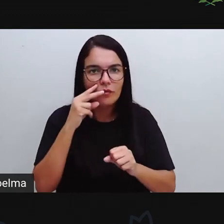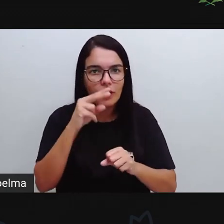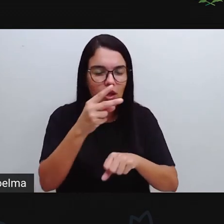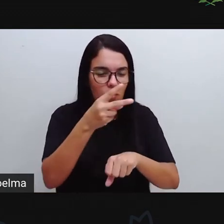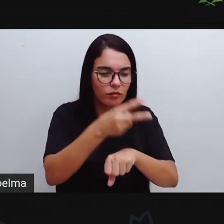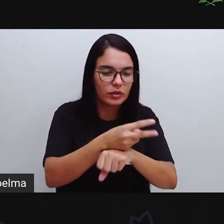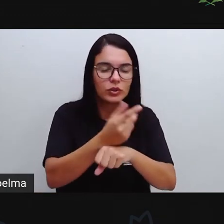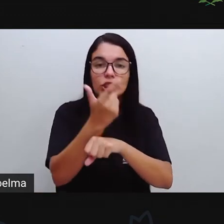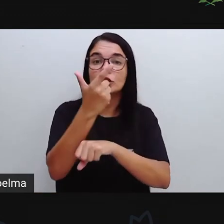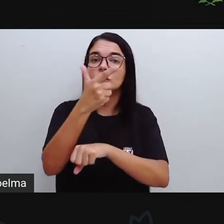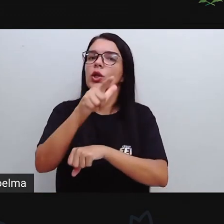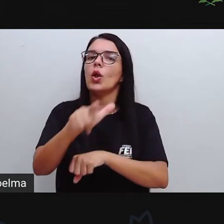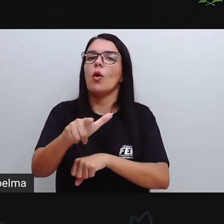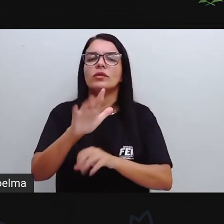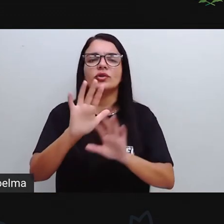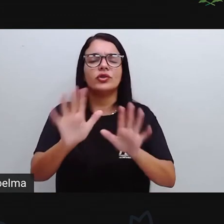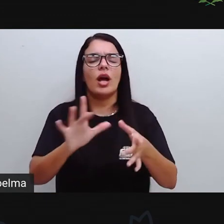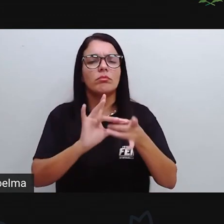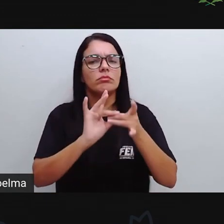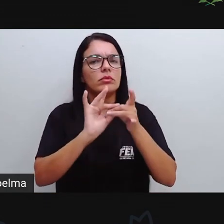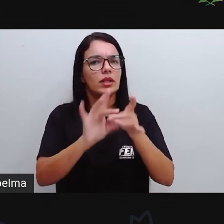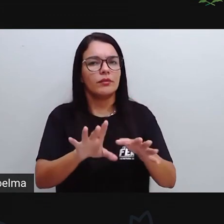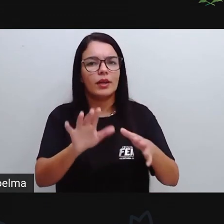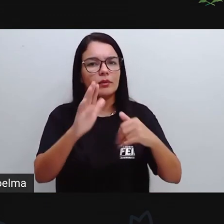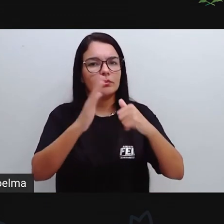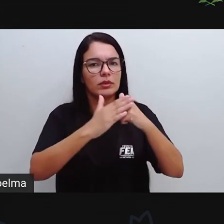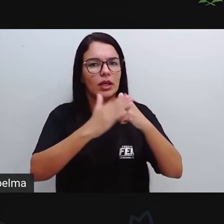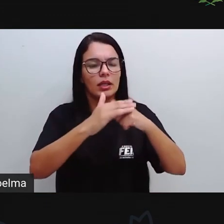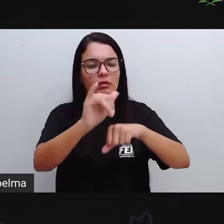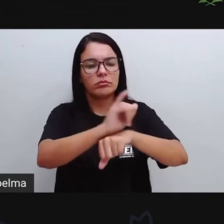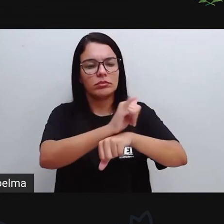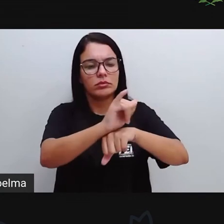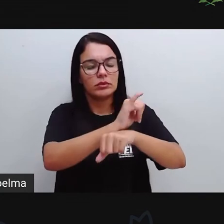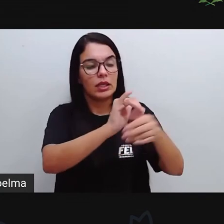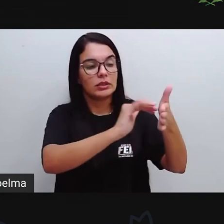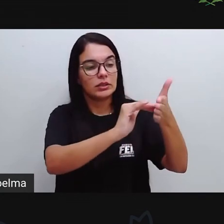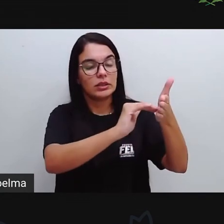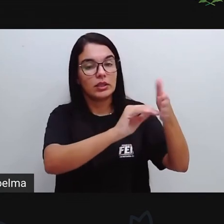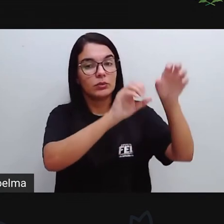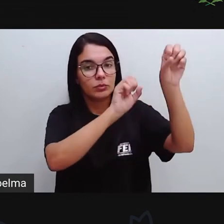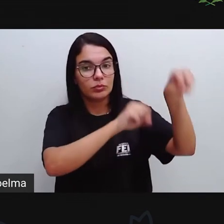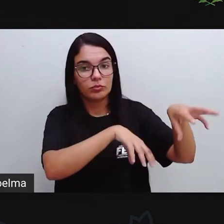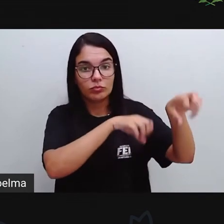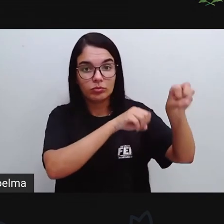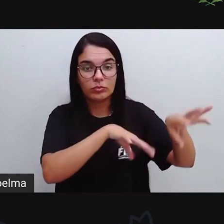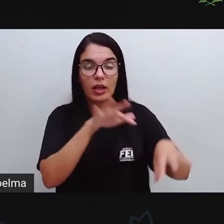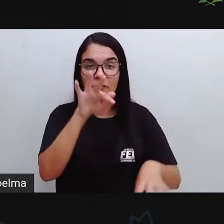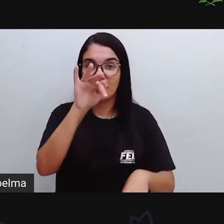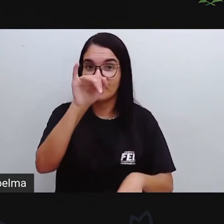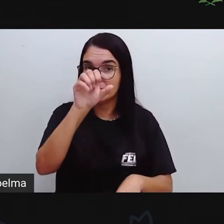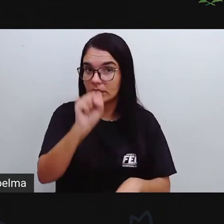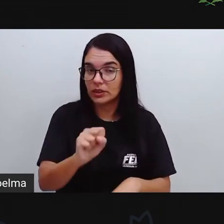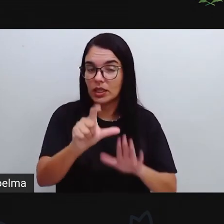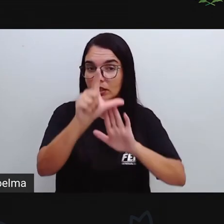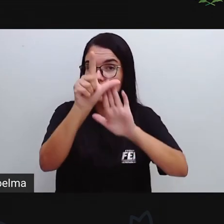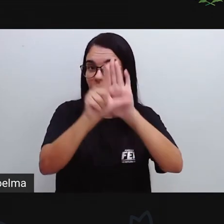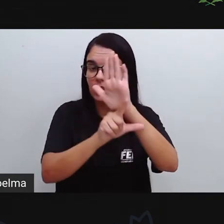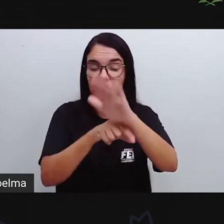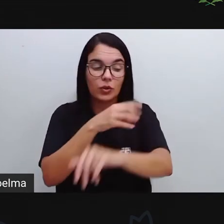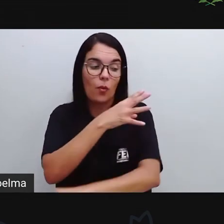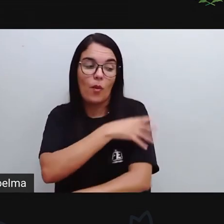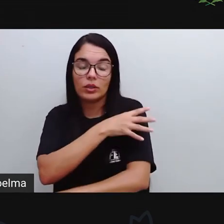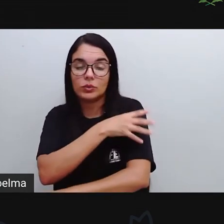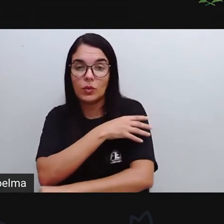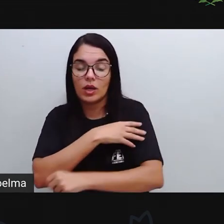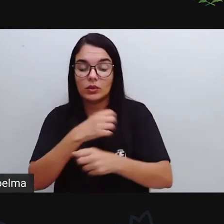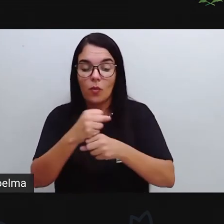novamente, ele está disponível no nosso canal da Seduc de Feira de Santana, nosso canal do YouTube, na playlist do quarto ano, ano